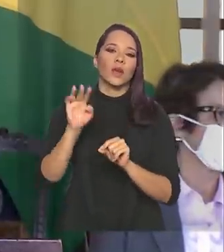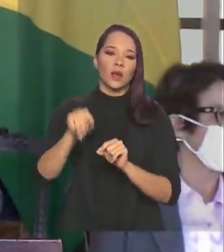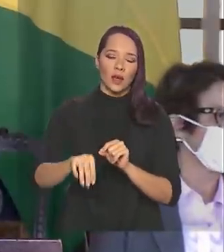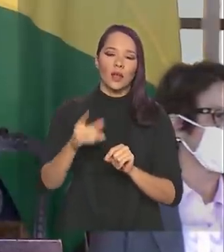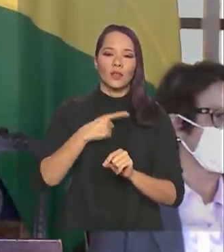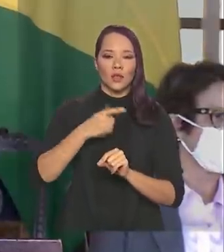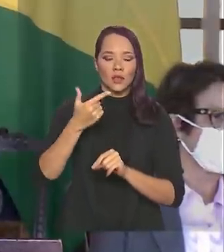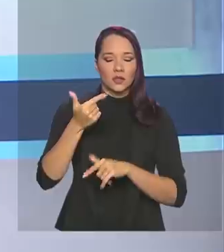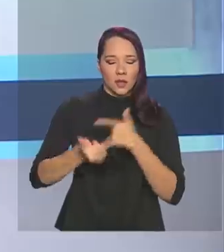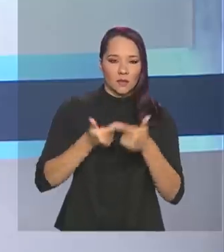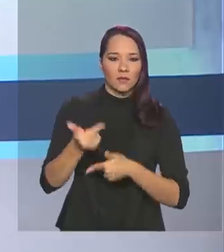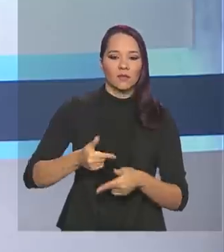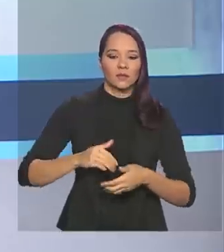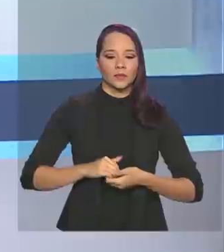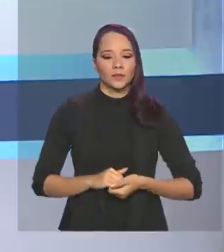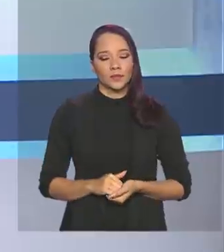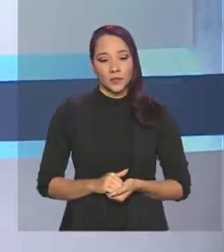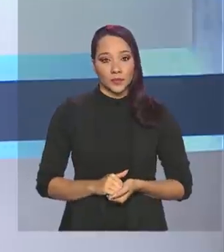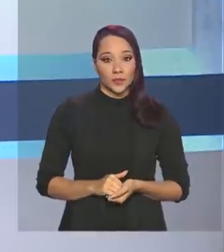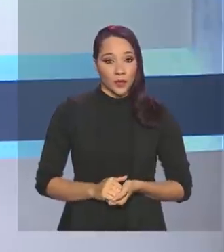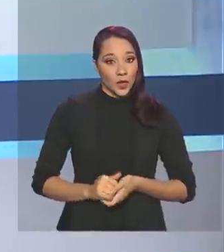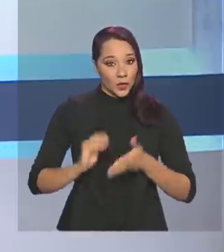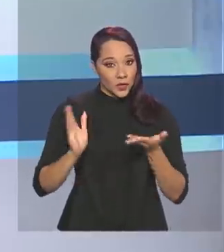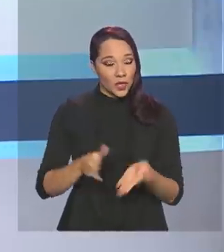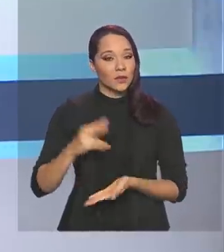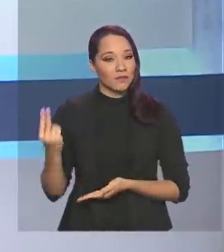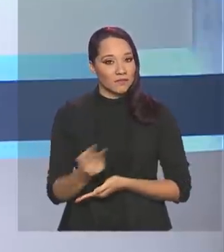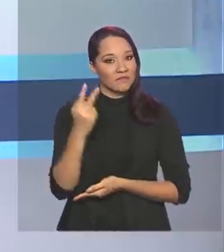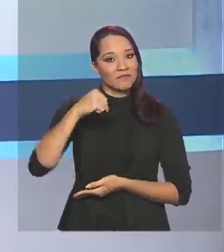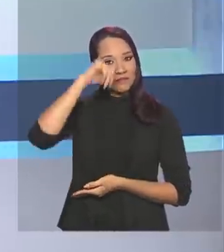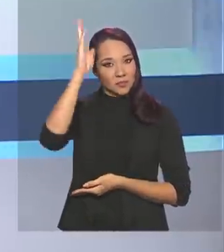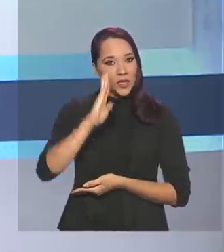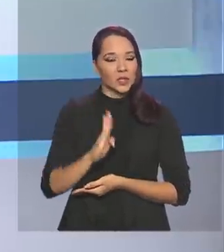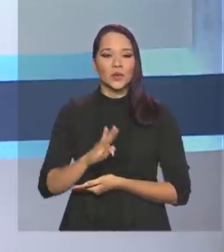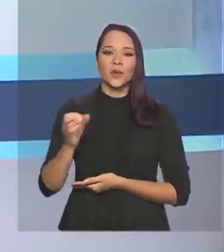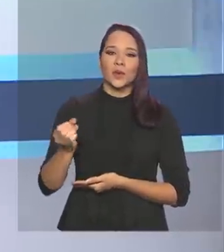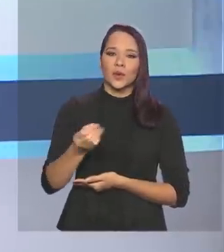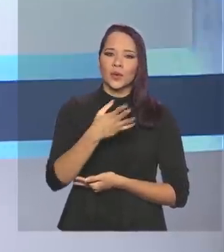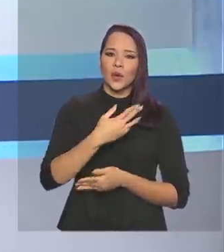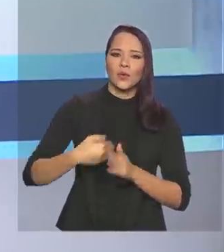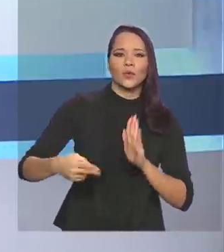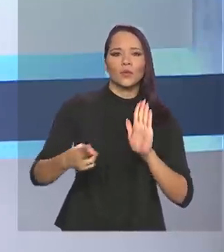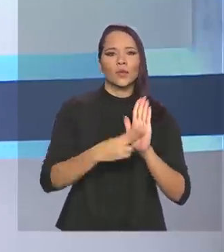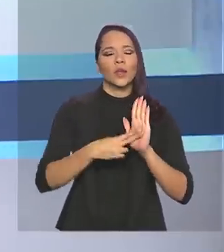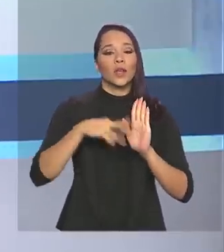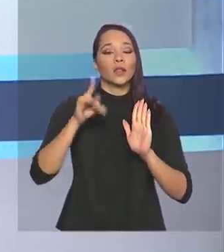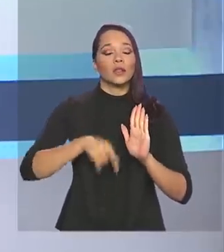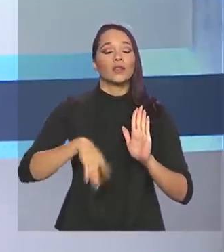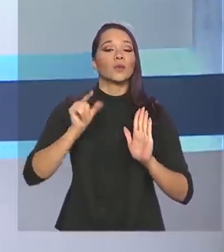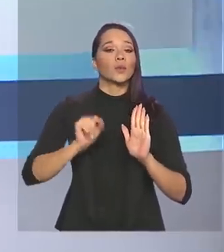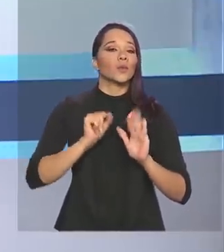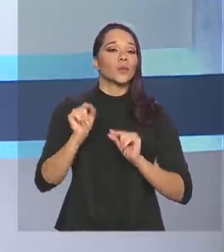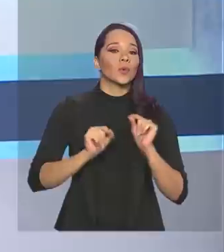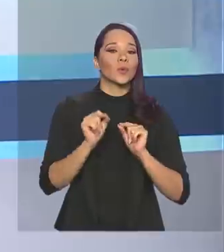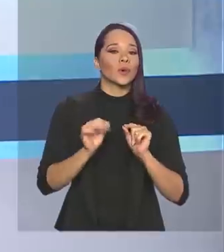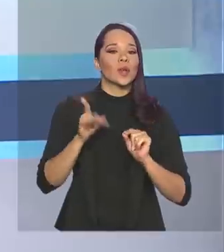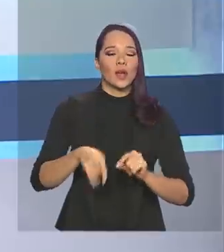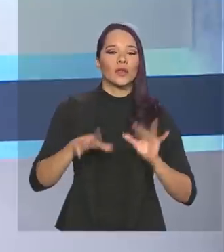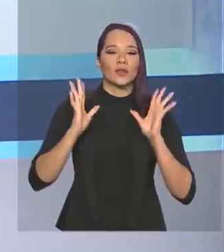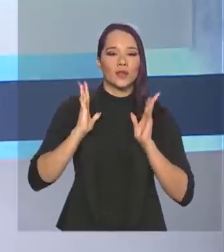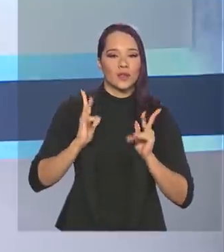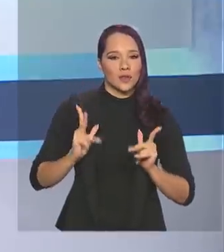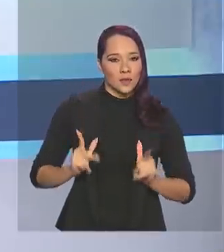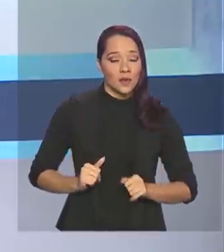Essa é a nossa grande tarefa. E já está valendo no Brasil o novo marco regulatório do saneamento básico que vai